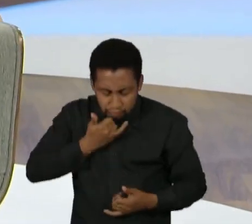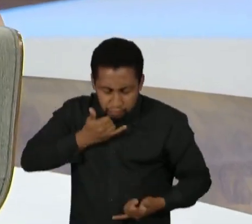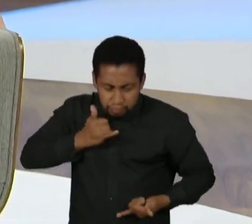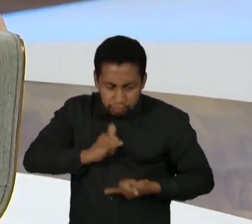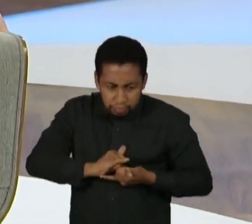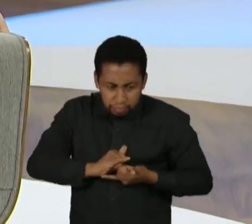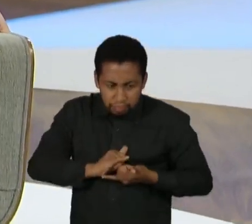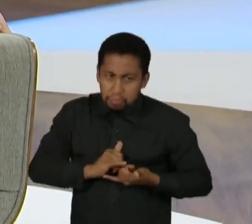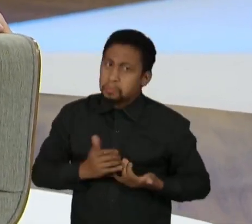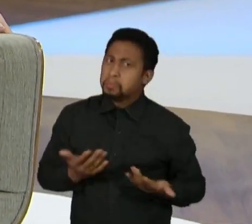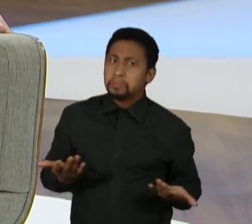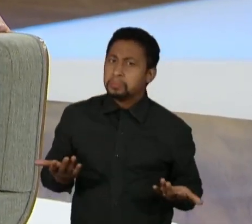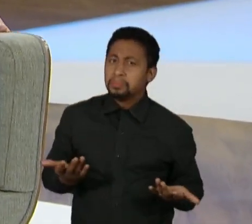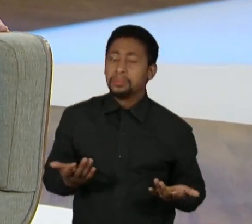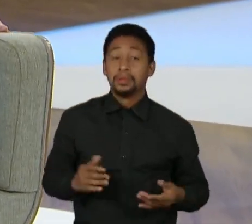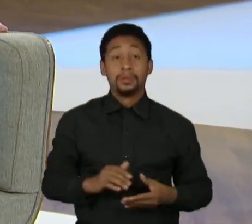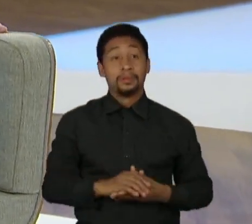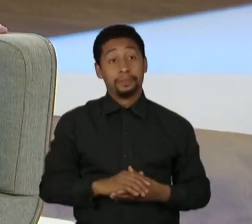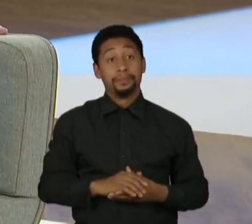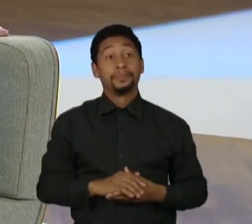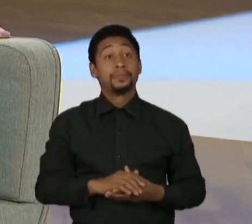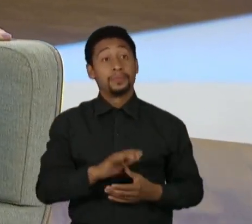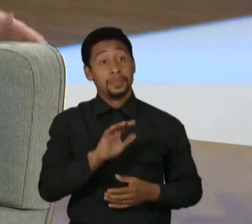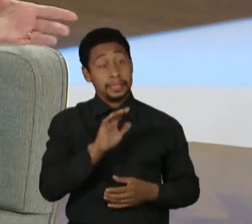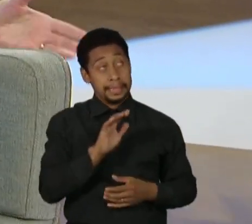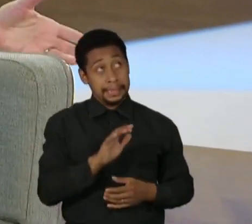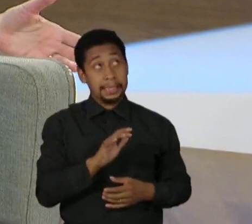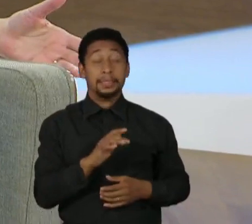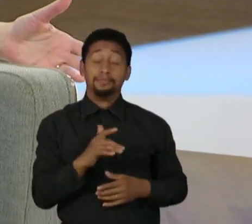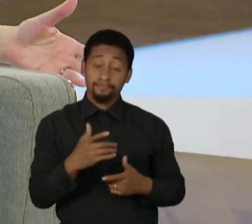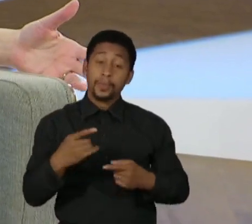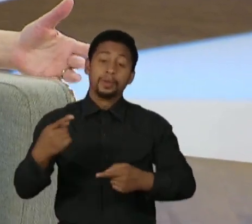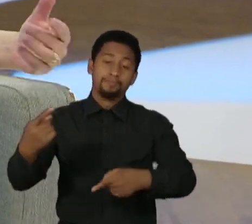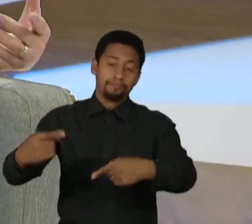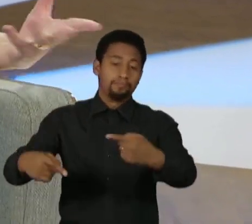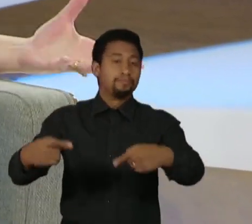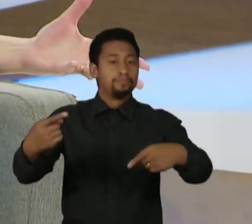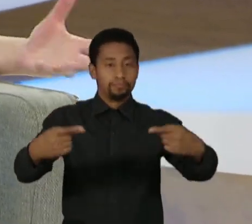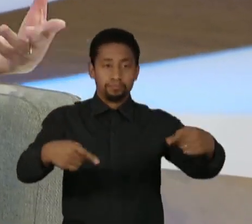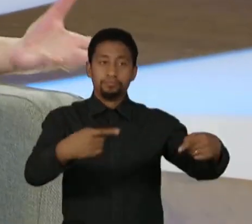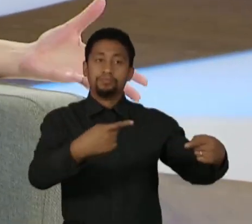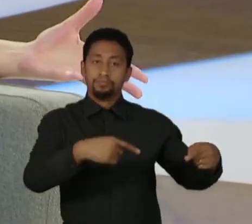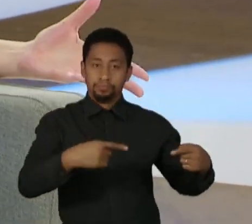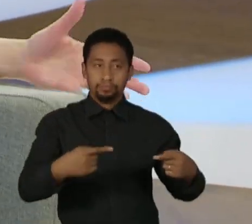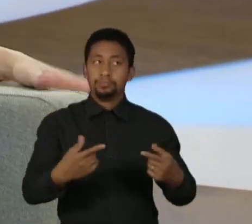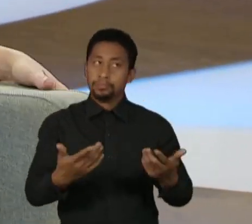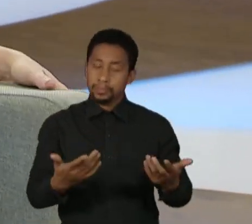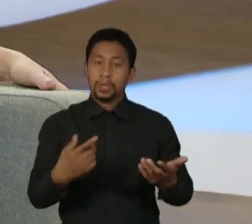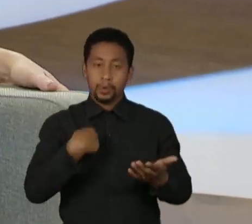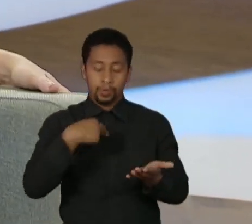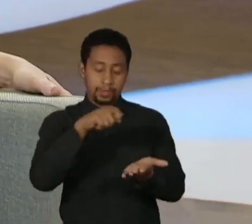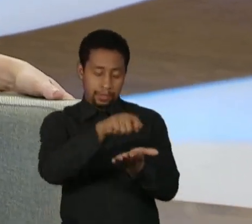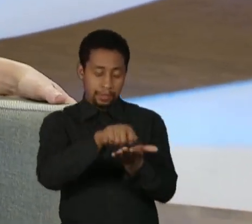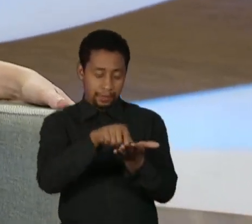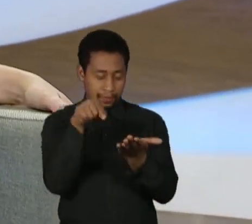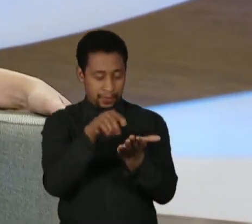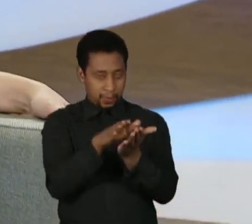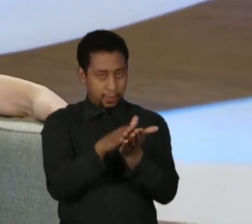Então, essa é uma discussão muito importante de Tudo é Rio, uma discussão que eu tenho feito em vários lugares,